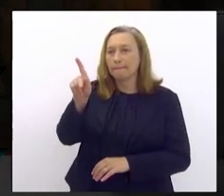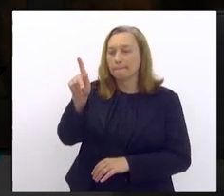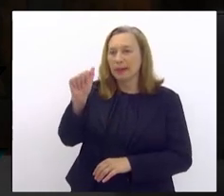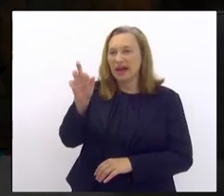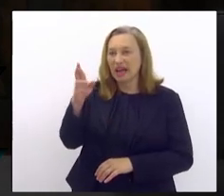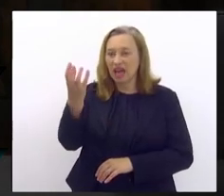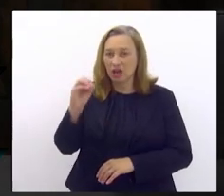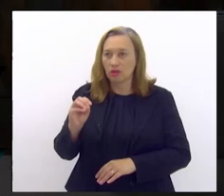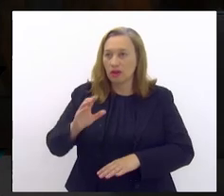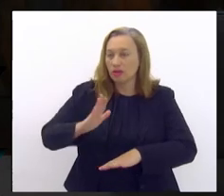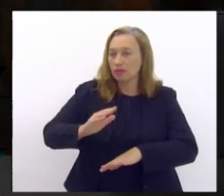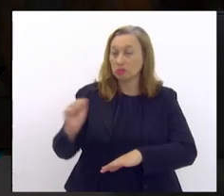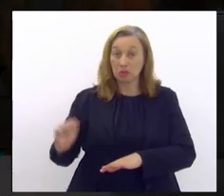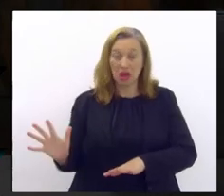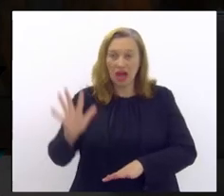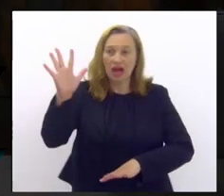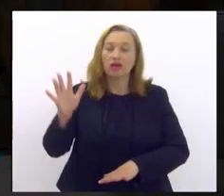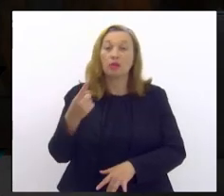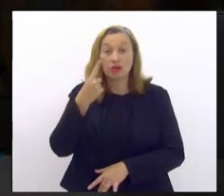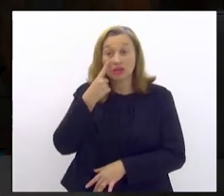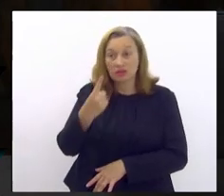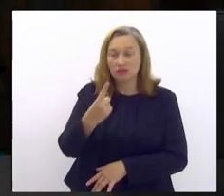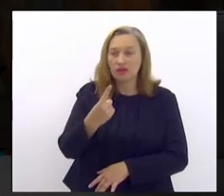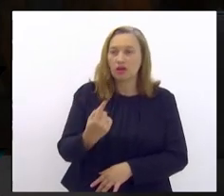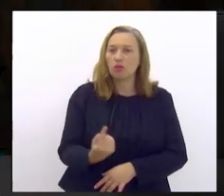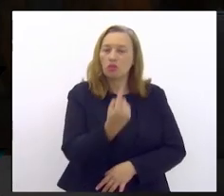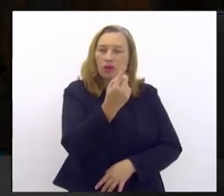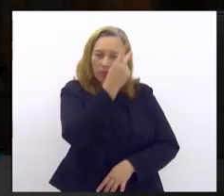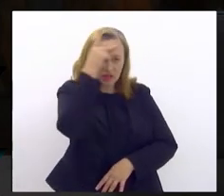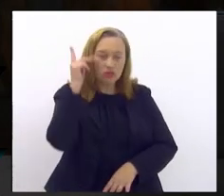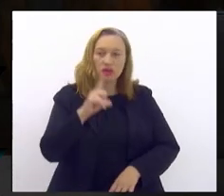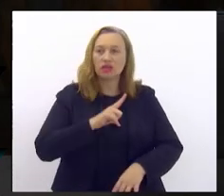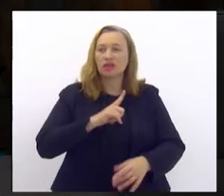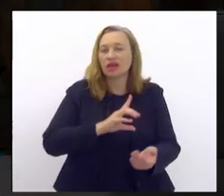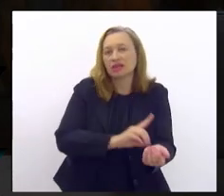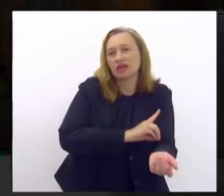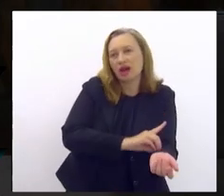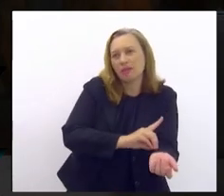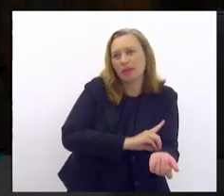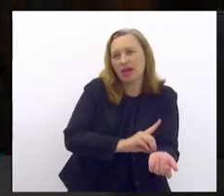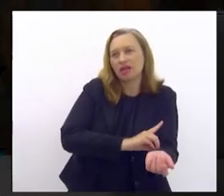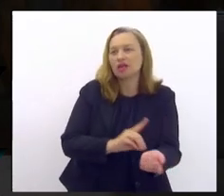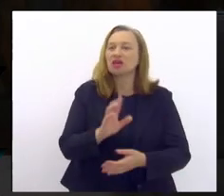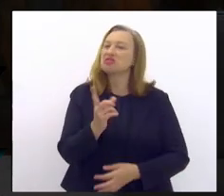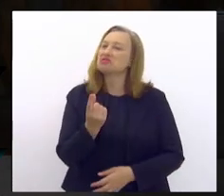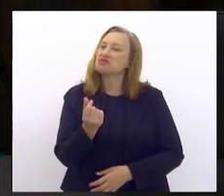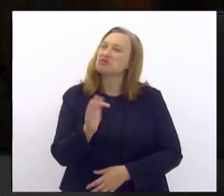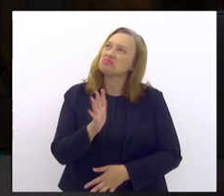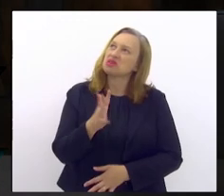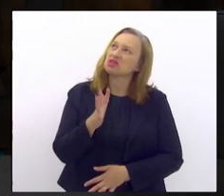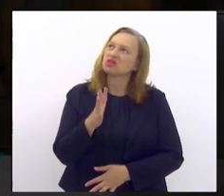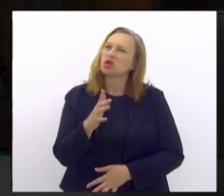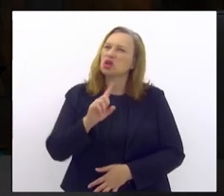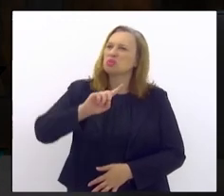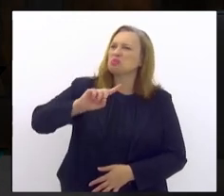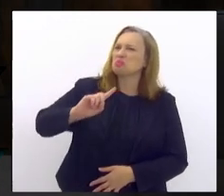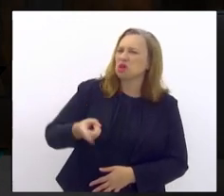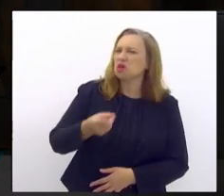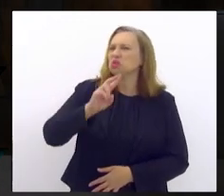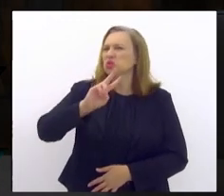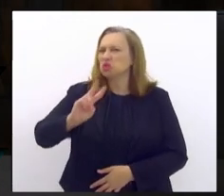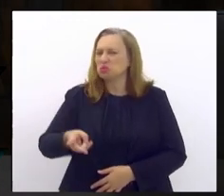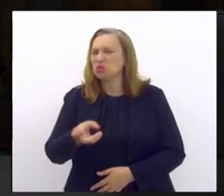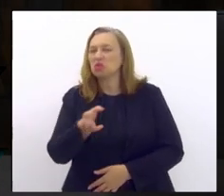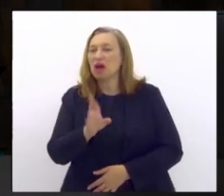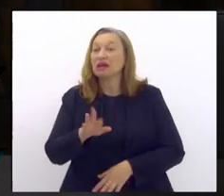um solado para uma pessoa que tenha diabetes, custa aí na faixa de mil, de dois mil